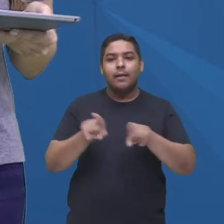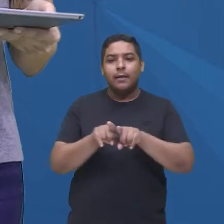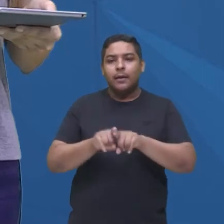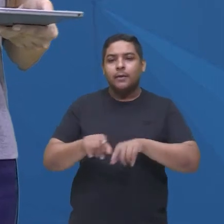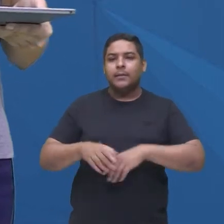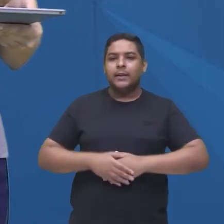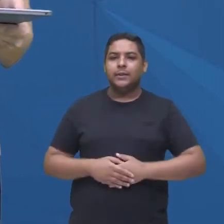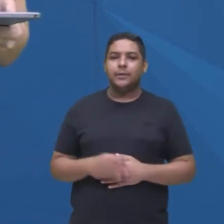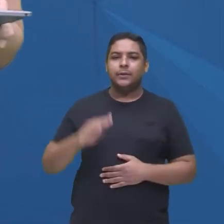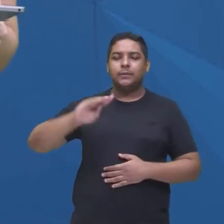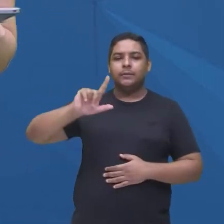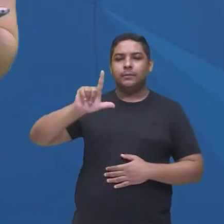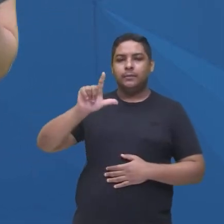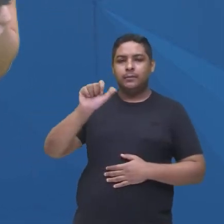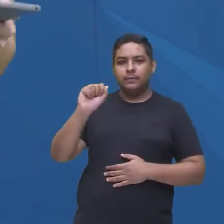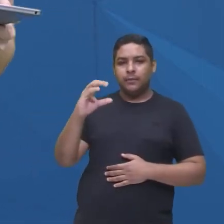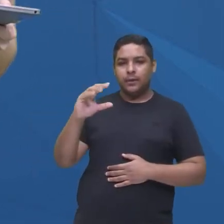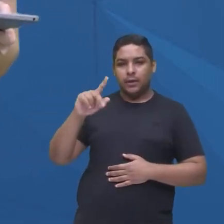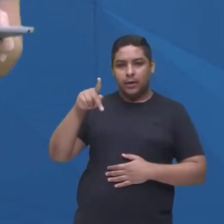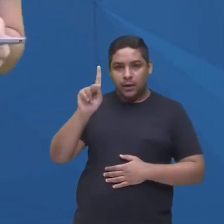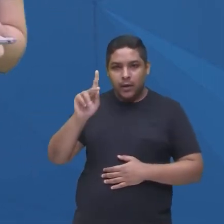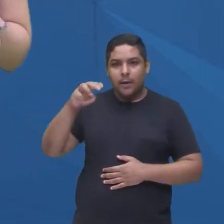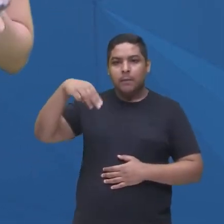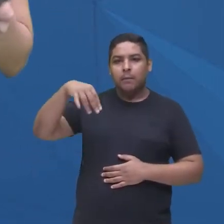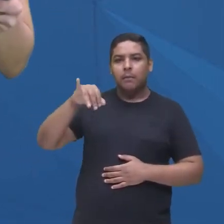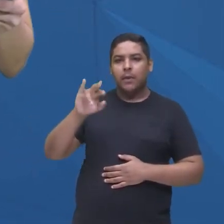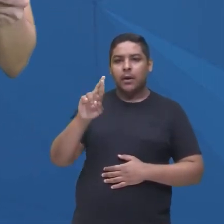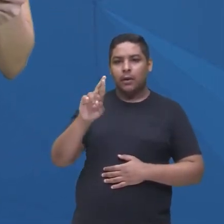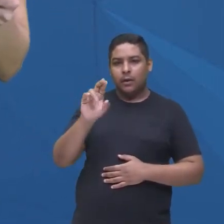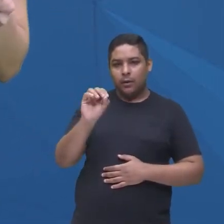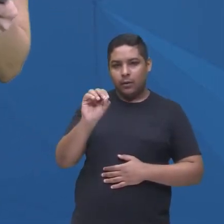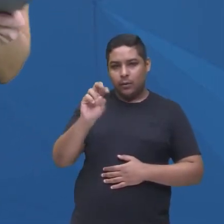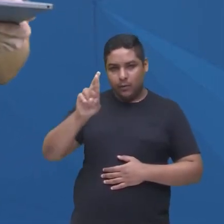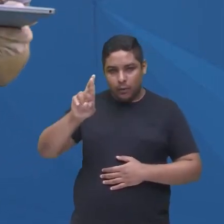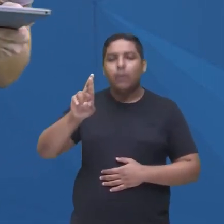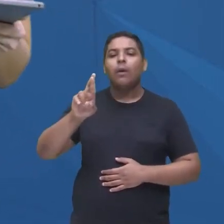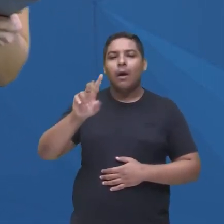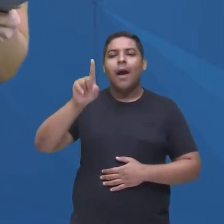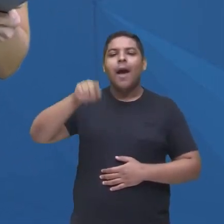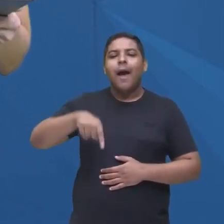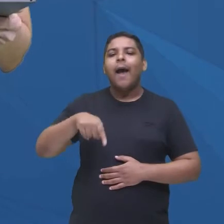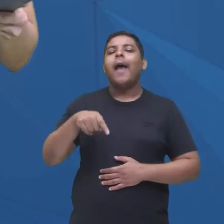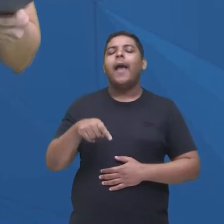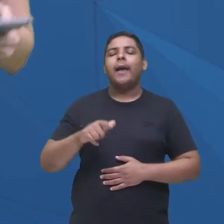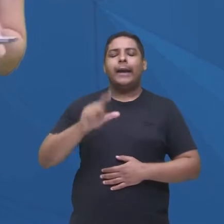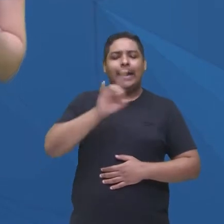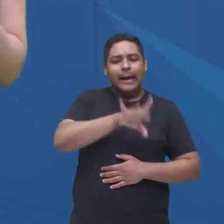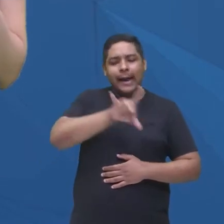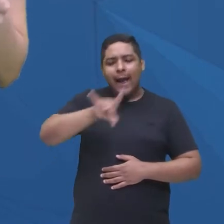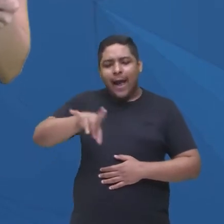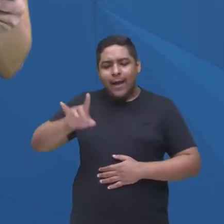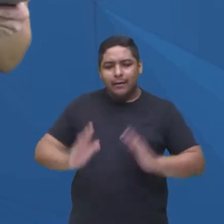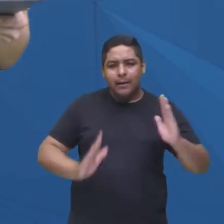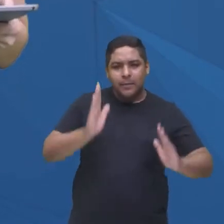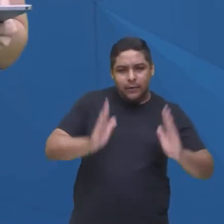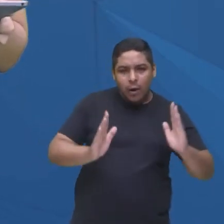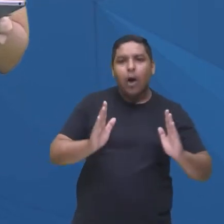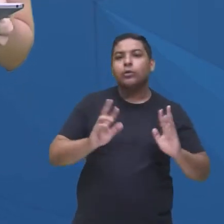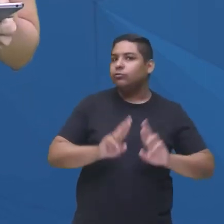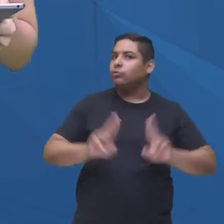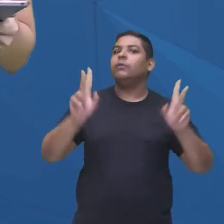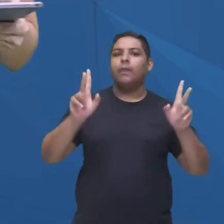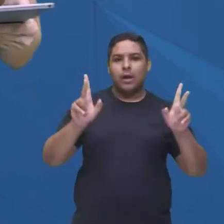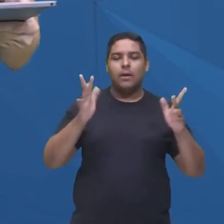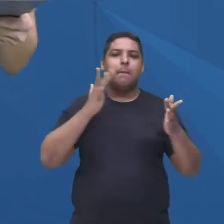cada episódio é um episódio isolado, né? Isolado do ponto de vista dali da história, onde os personagens são diferentes,